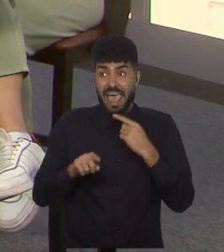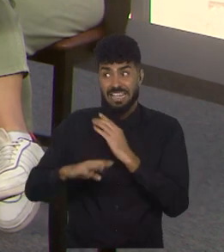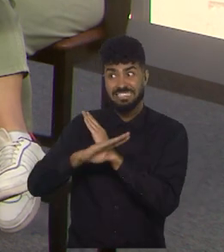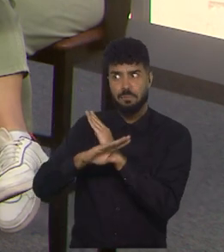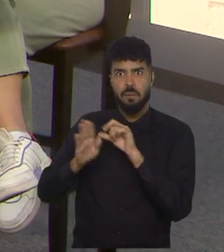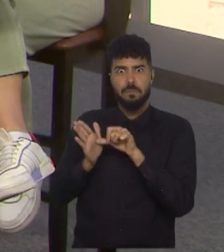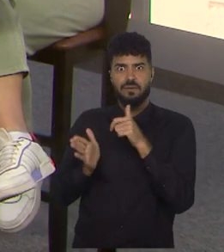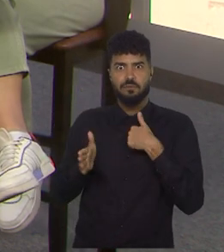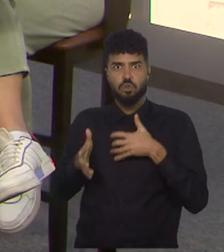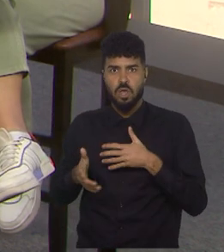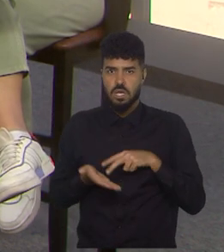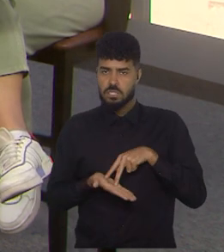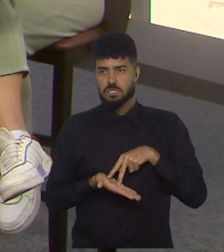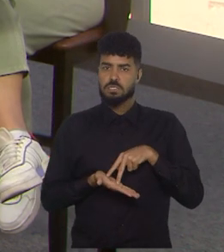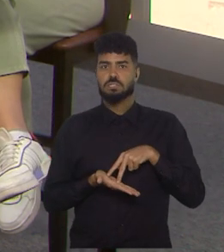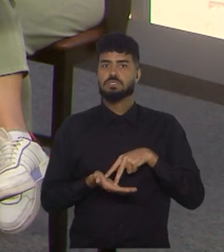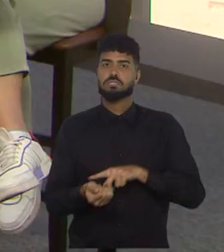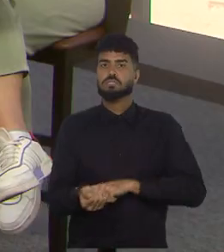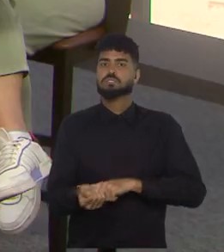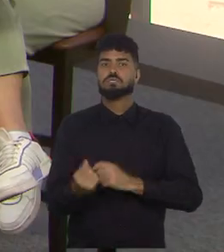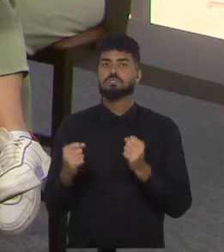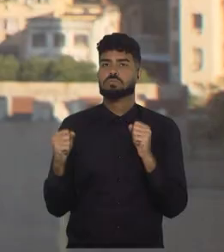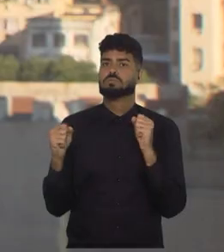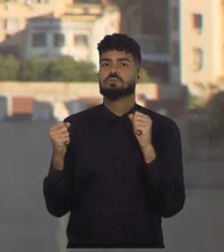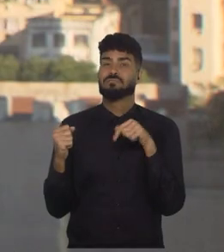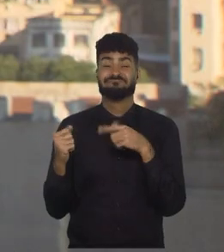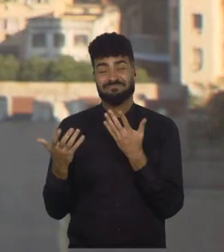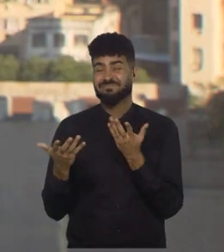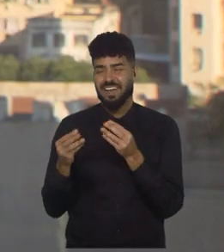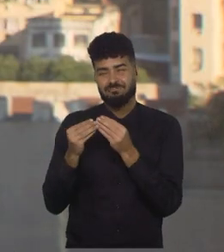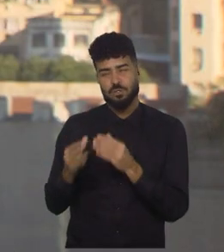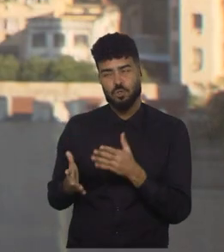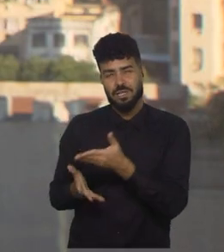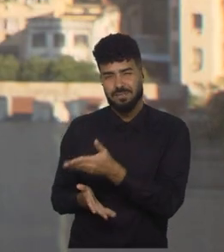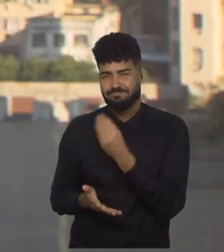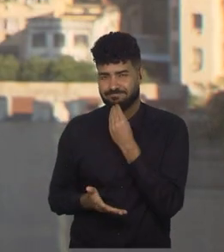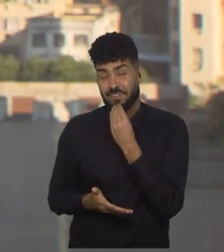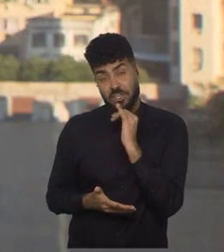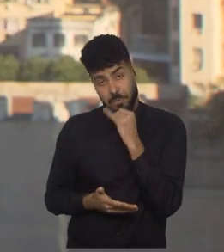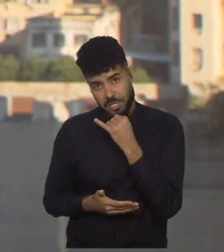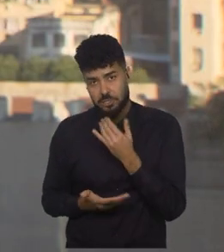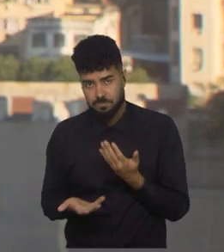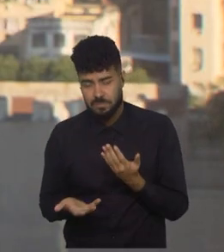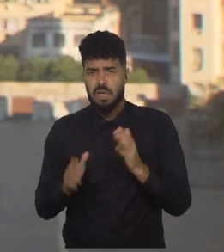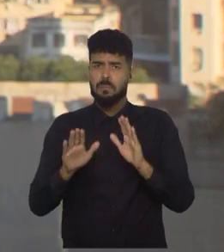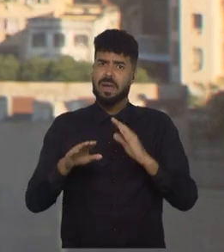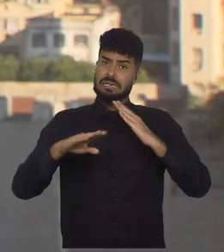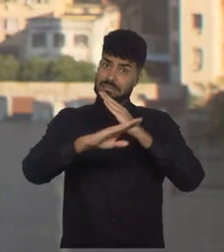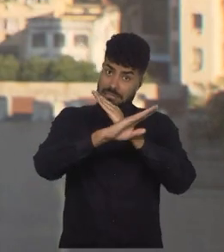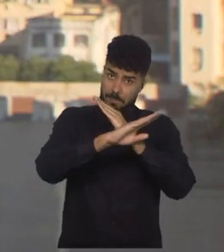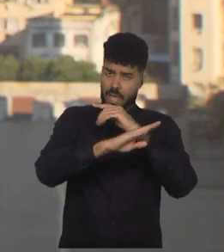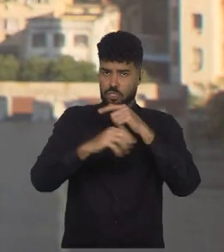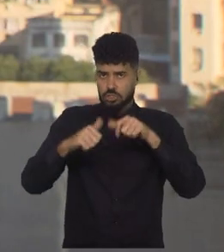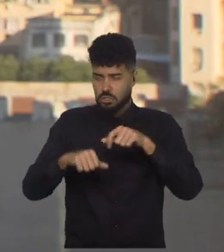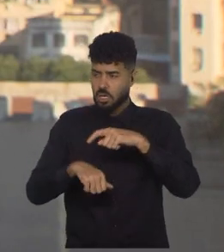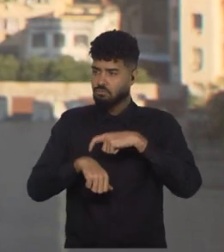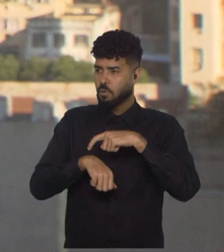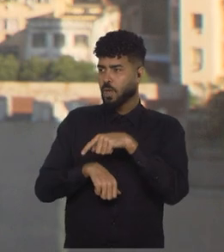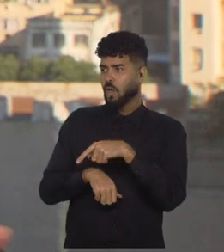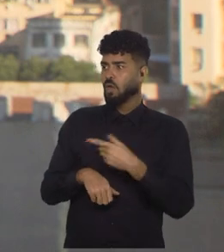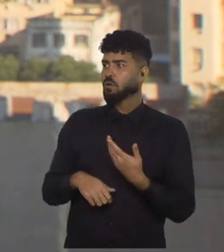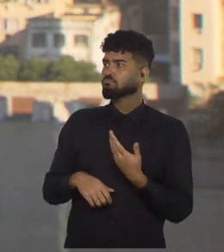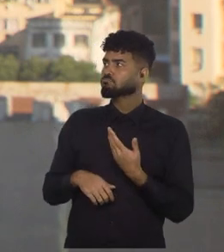E acho que isso, possivelmente, para a Zâmbia ainda vai pesar. Mas a Zâmbia vem, né, vai começar a Copa do Mundo como estreante